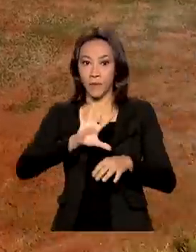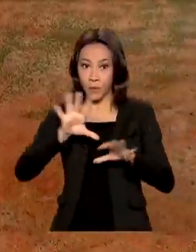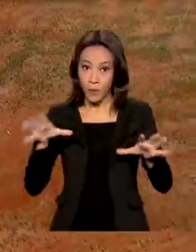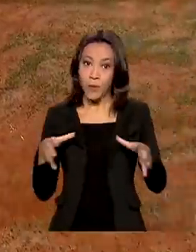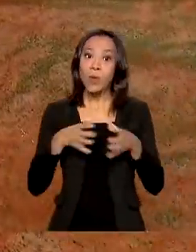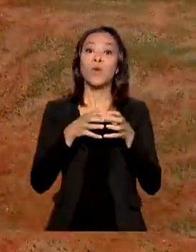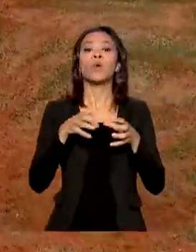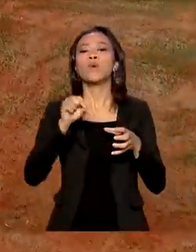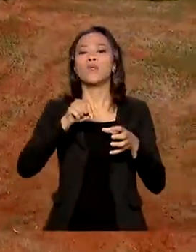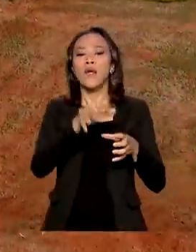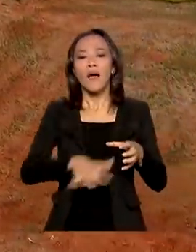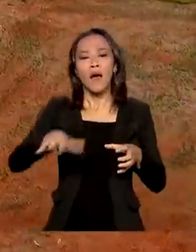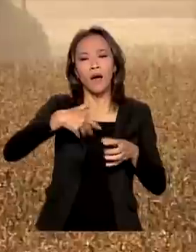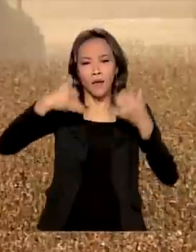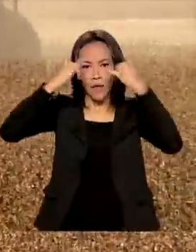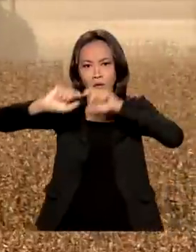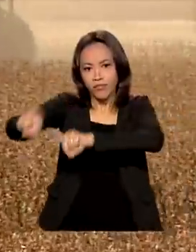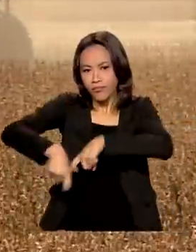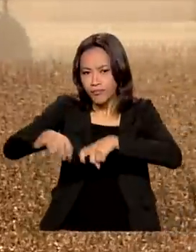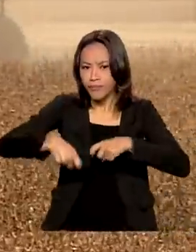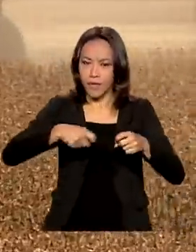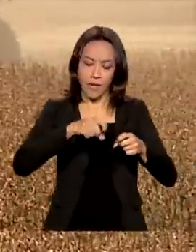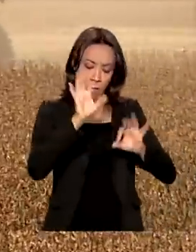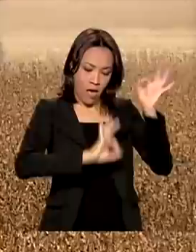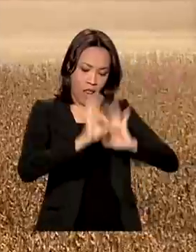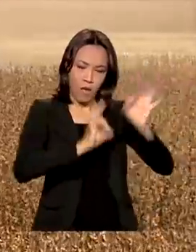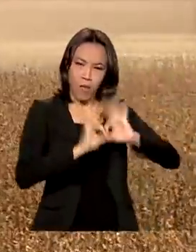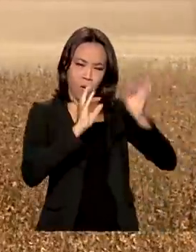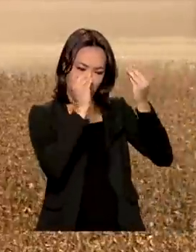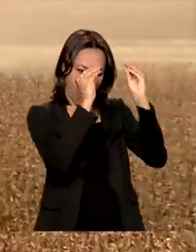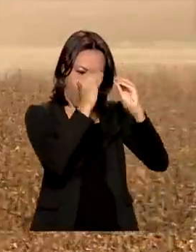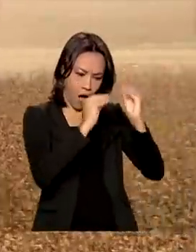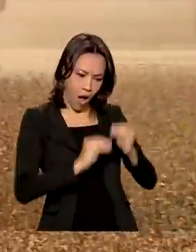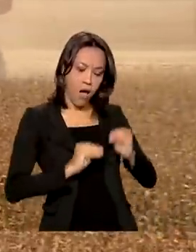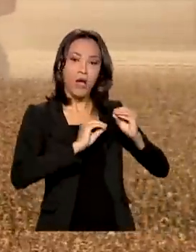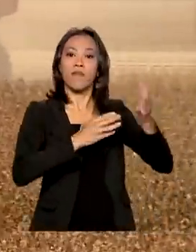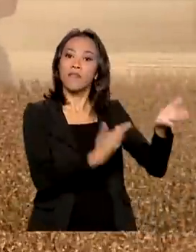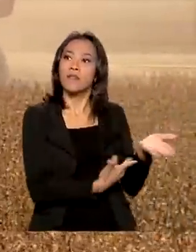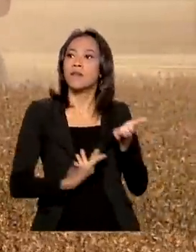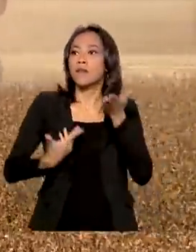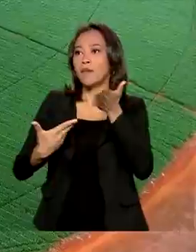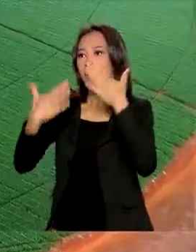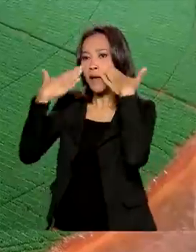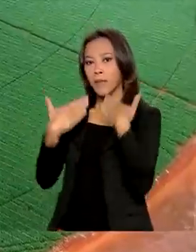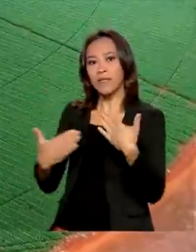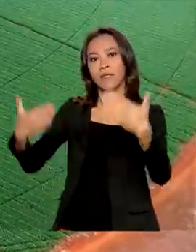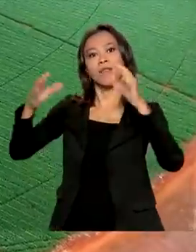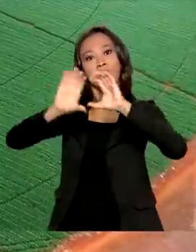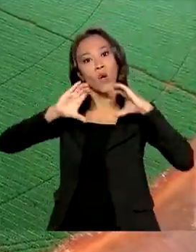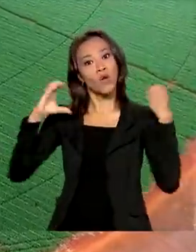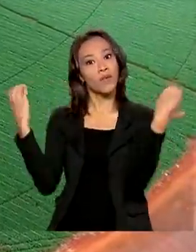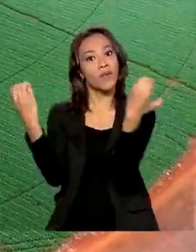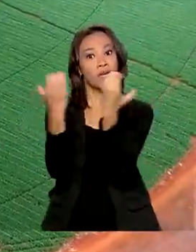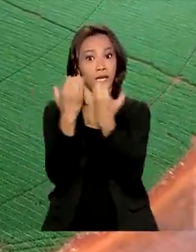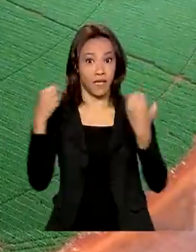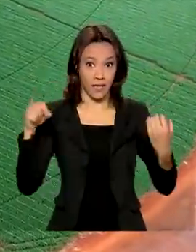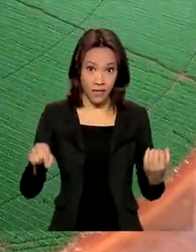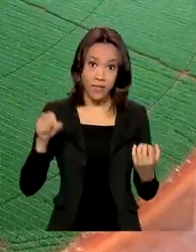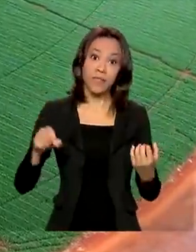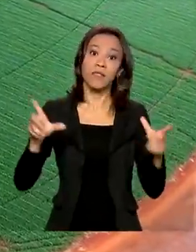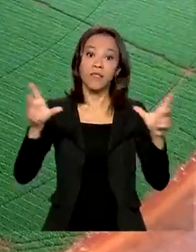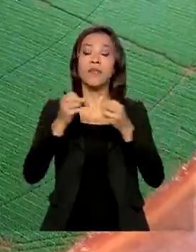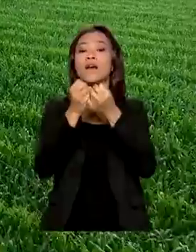agropecuário brasileiro elabora documento que vai ser apresentado na Conferência das Nações Unidas sobre mudanças climáticas e mostra o